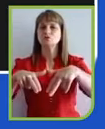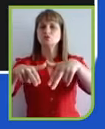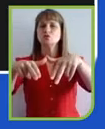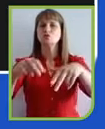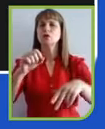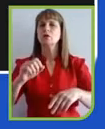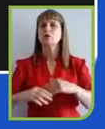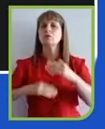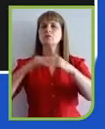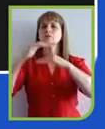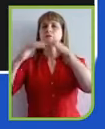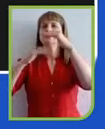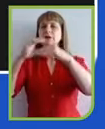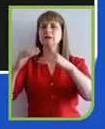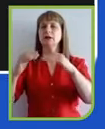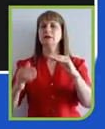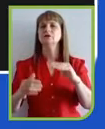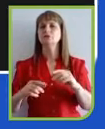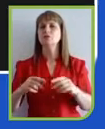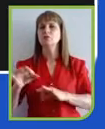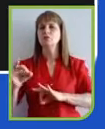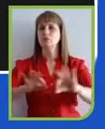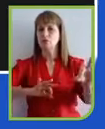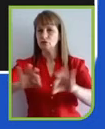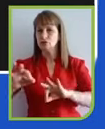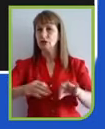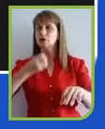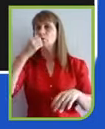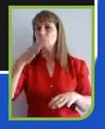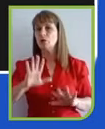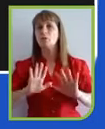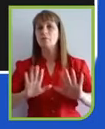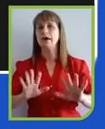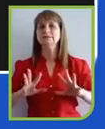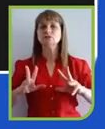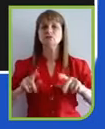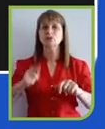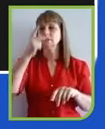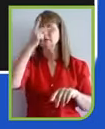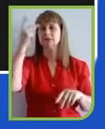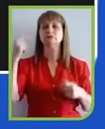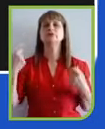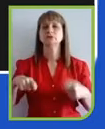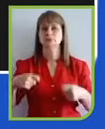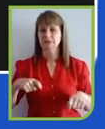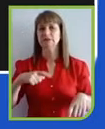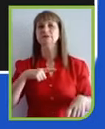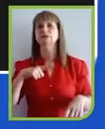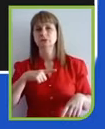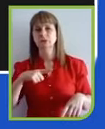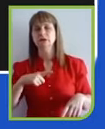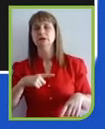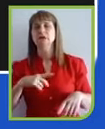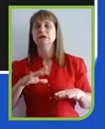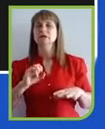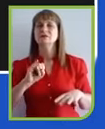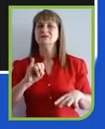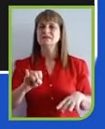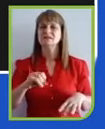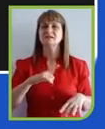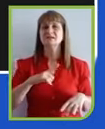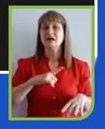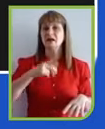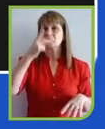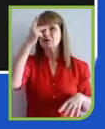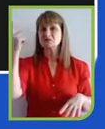se for para todo mundo. Se tiver gente alijada do processo de prosperidade, talvez ele não seja tão bom